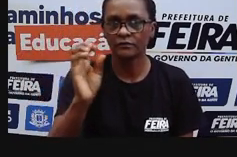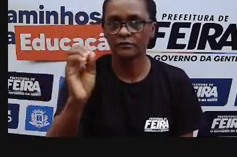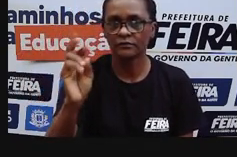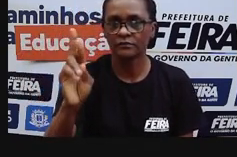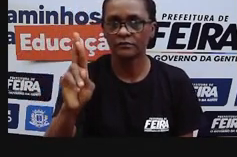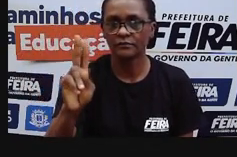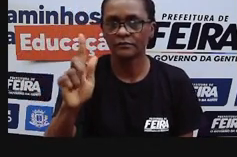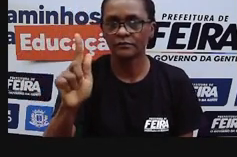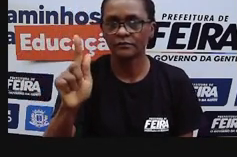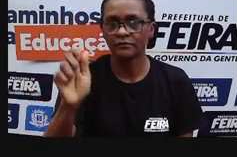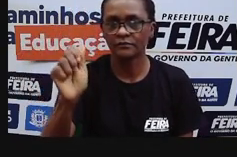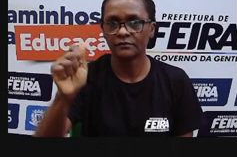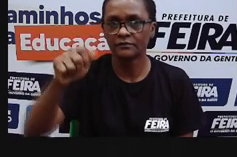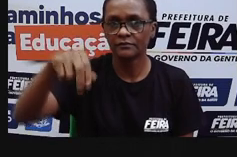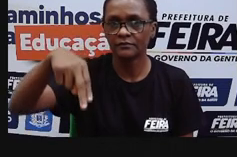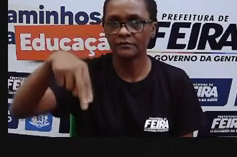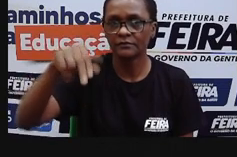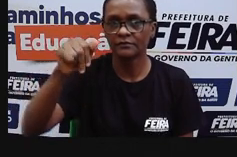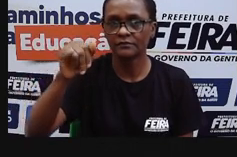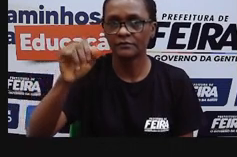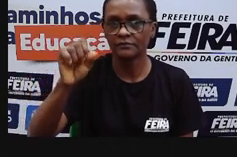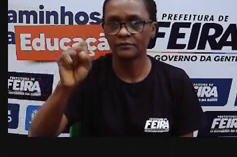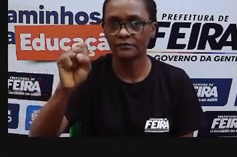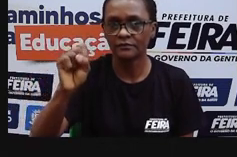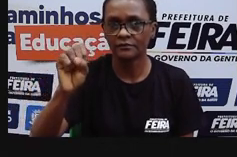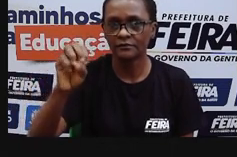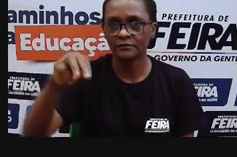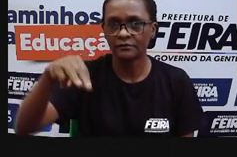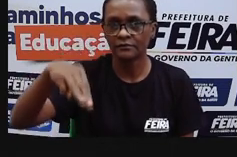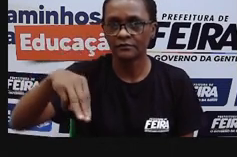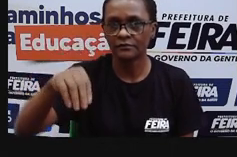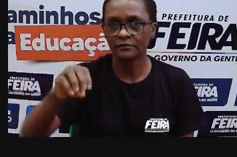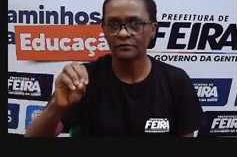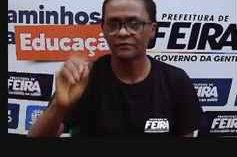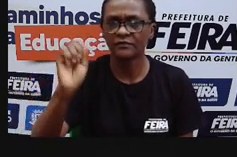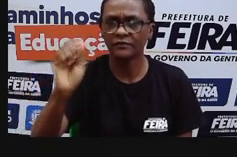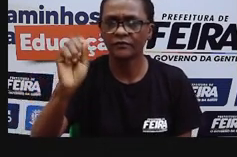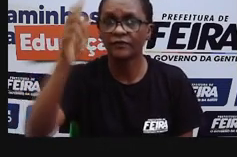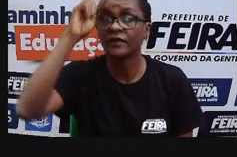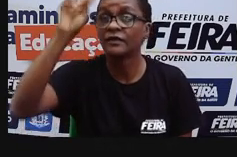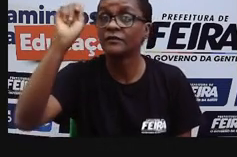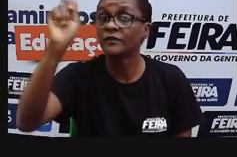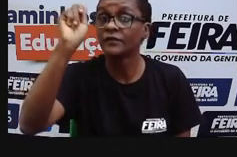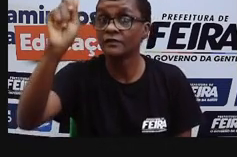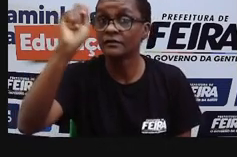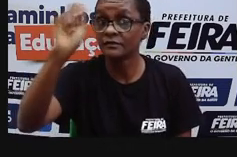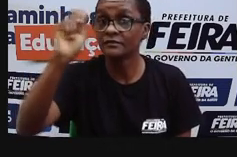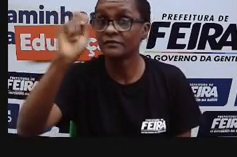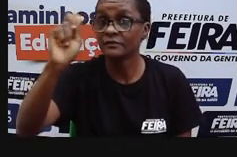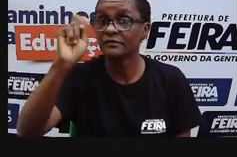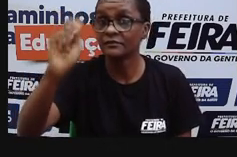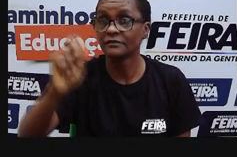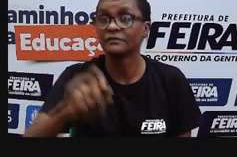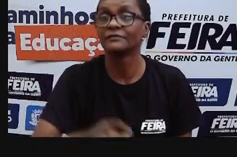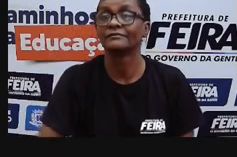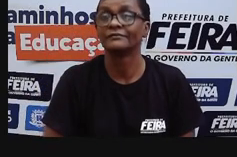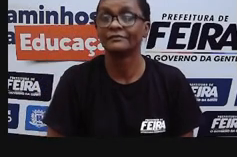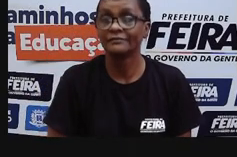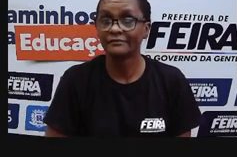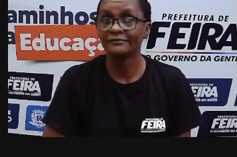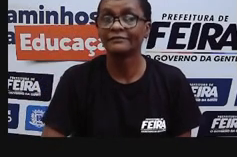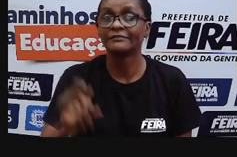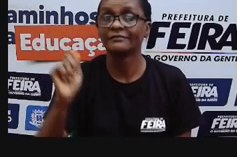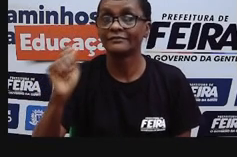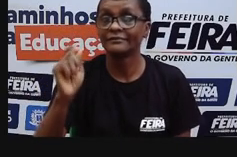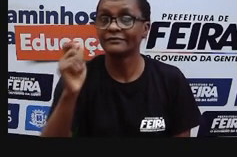eu sei que é um ser vivo, certo? Mas micro, lembra o quê? Pequeno, né? Então, pra gente